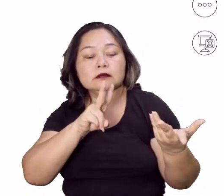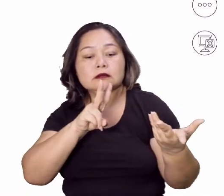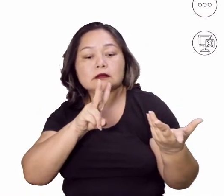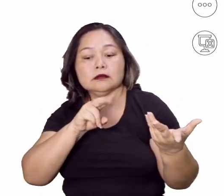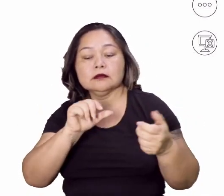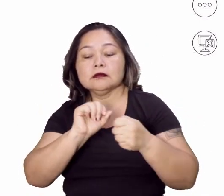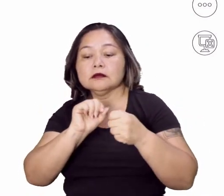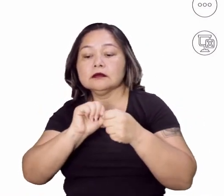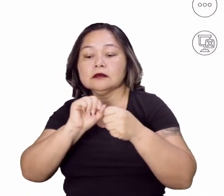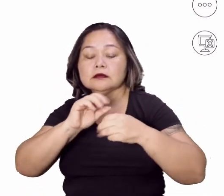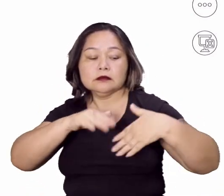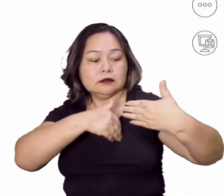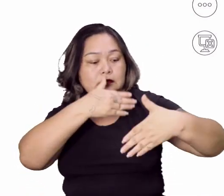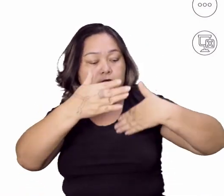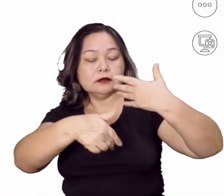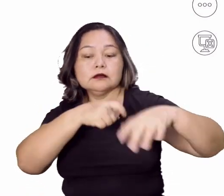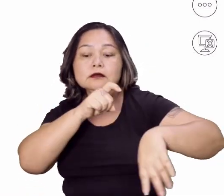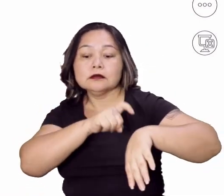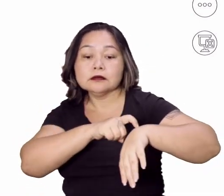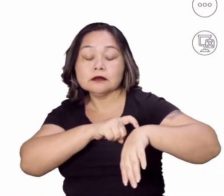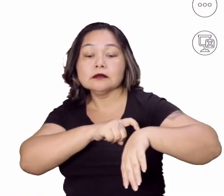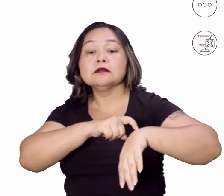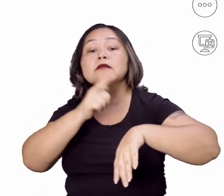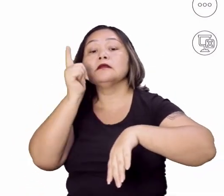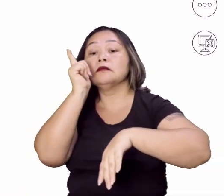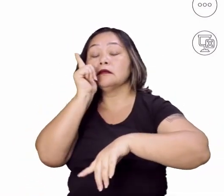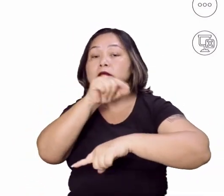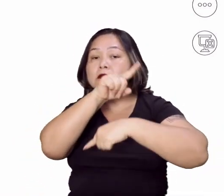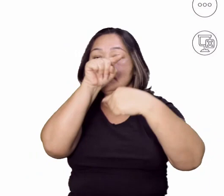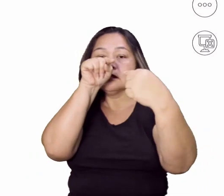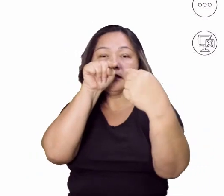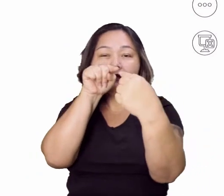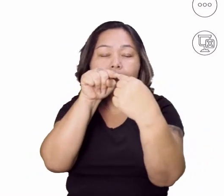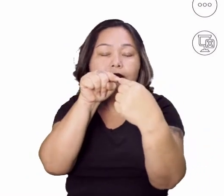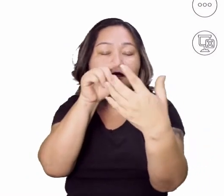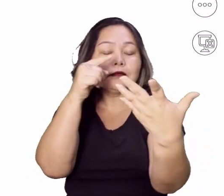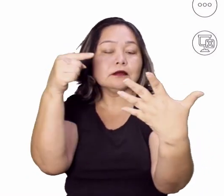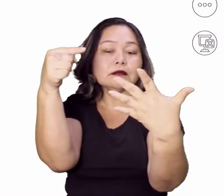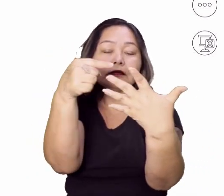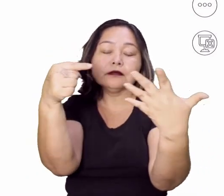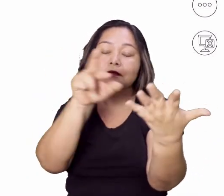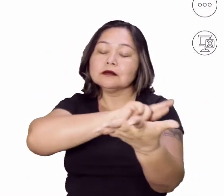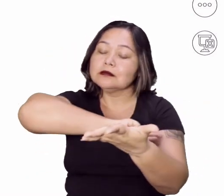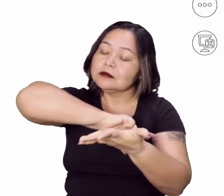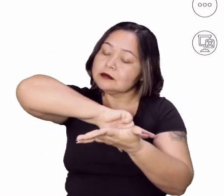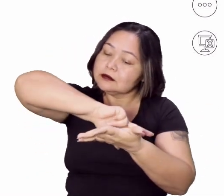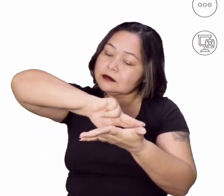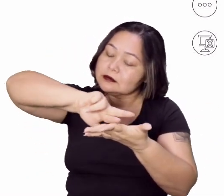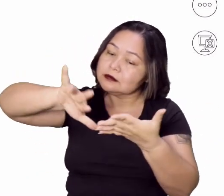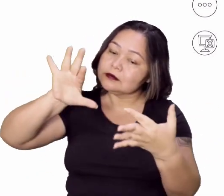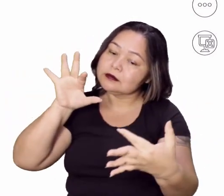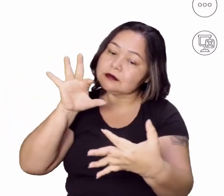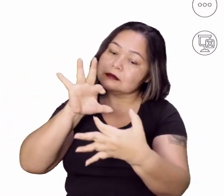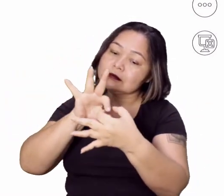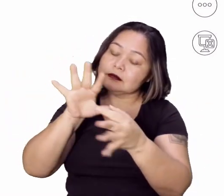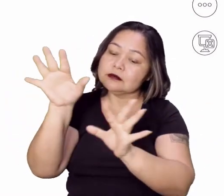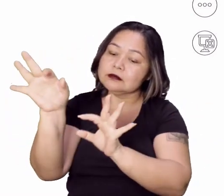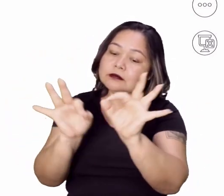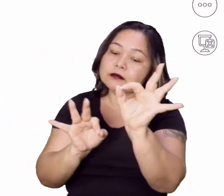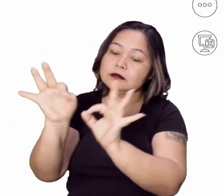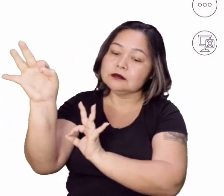fazer ao longo do tempo para chegar naquele objetivo? Então, tem várias questões aí que são relacionadas à